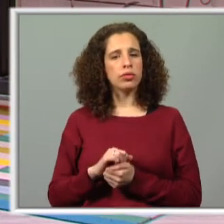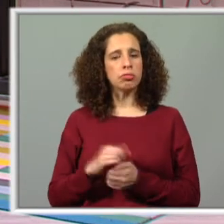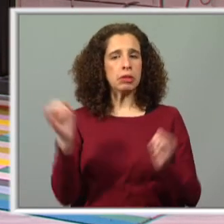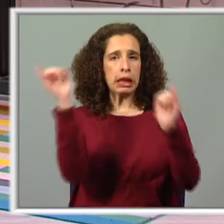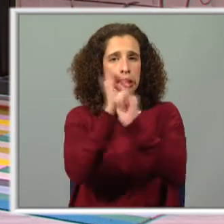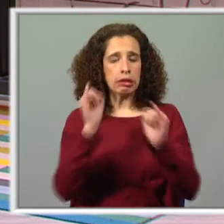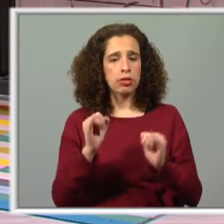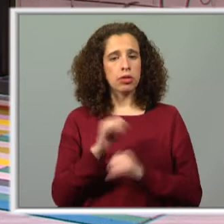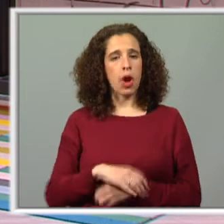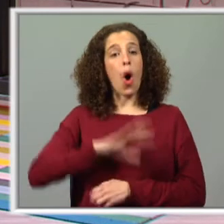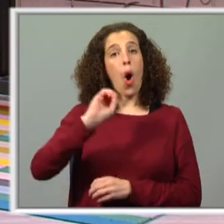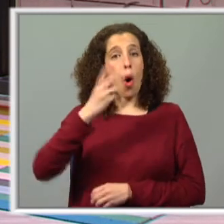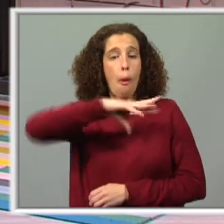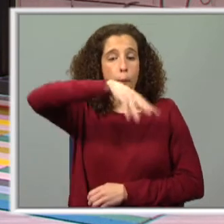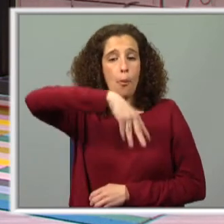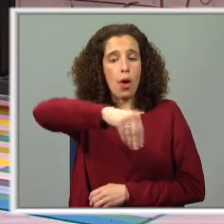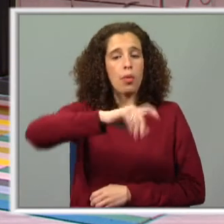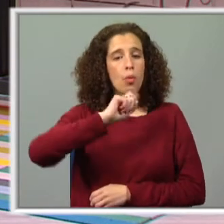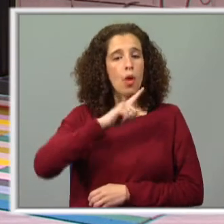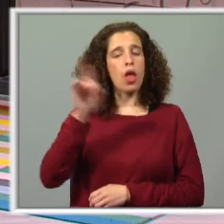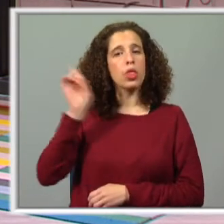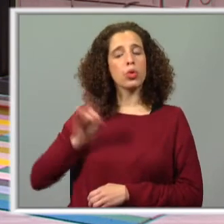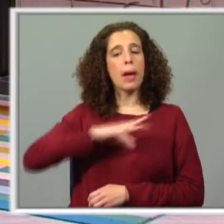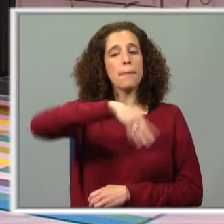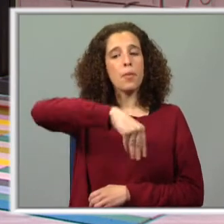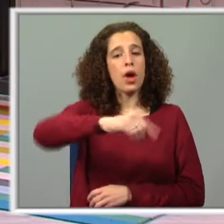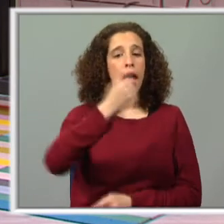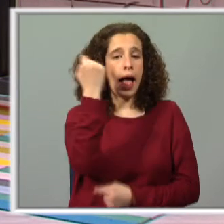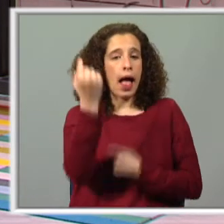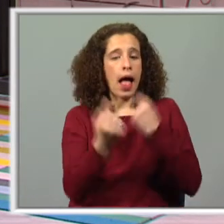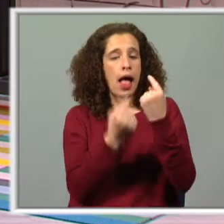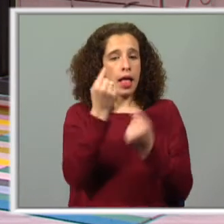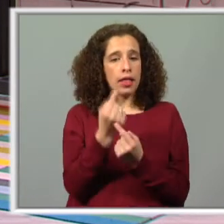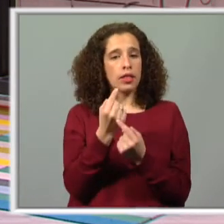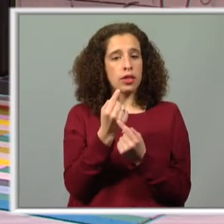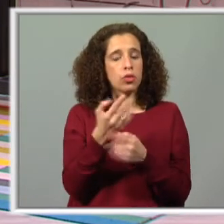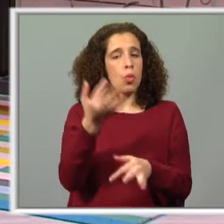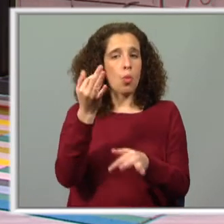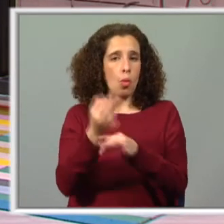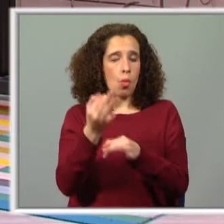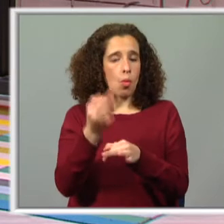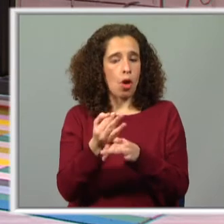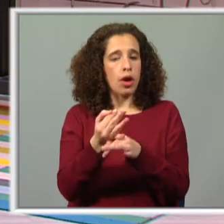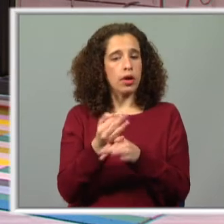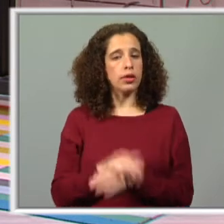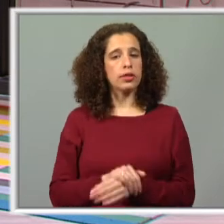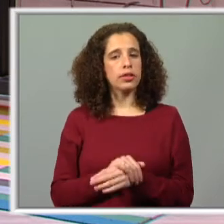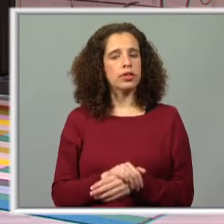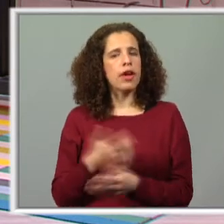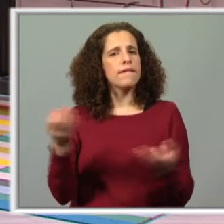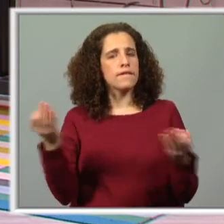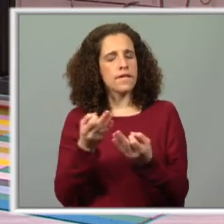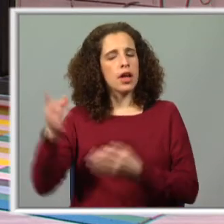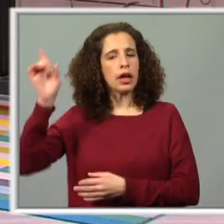Internacional, ou seja, até mundial. Pode ser um dia mundial de algum, de alguma celebração que seja realmente